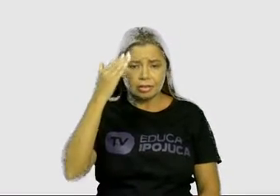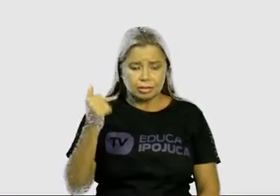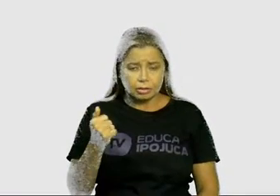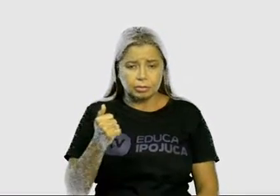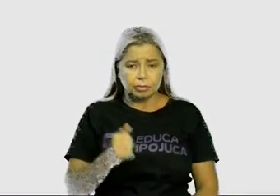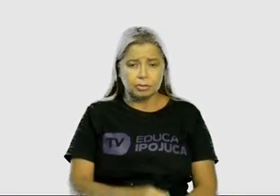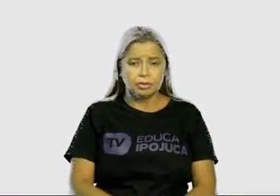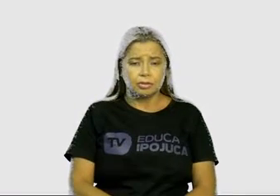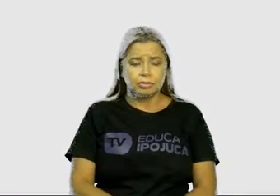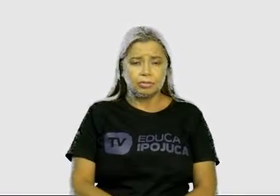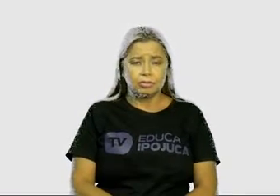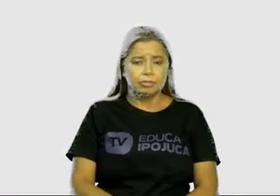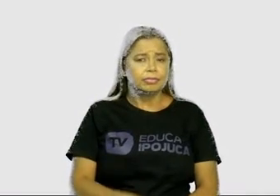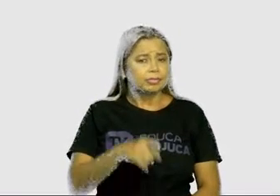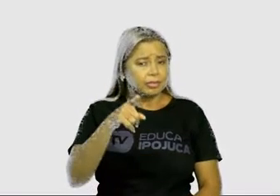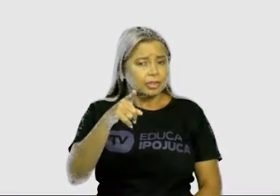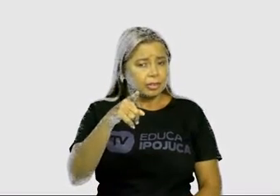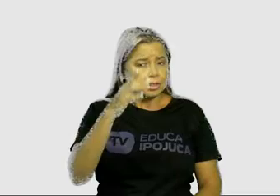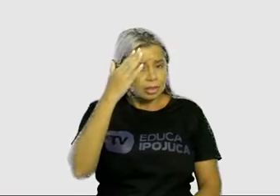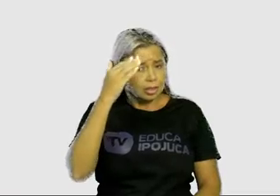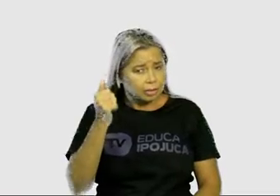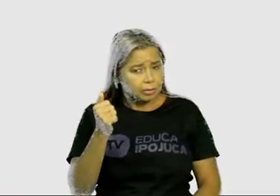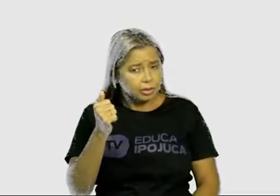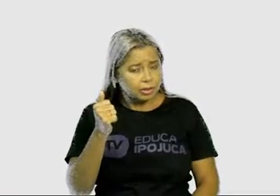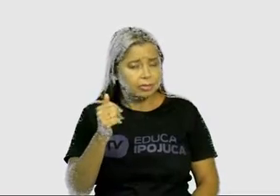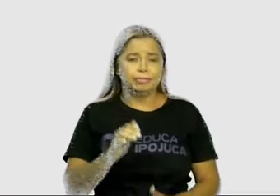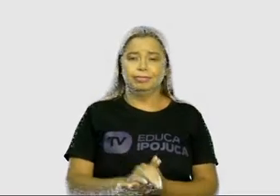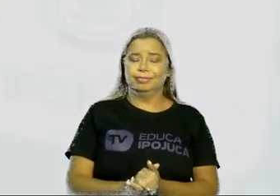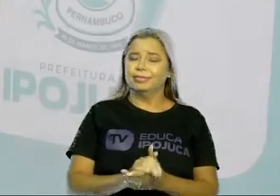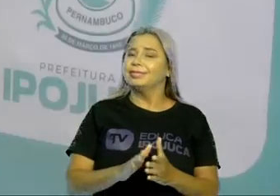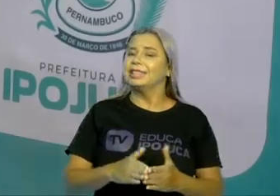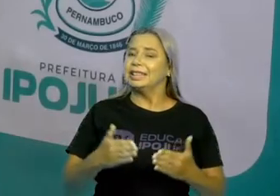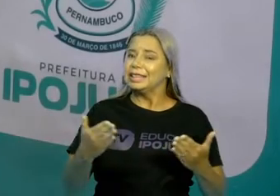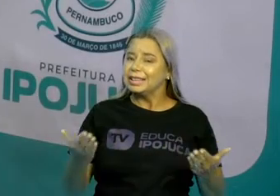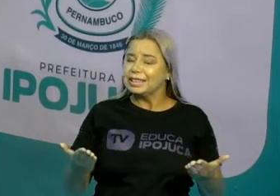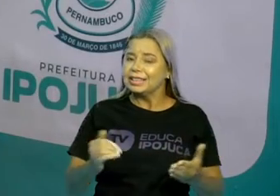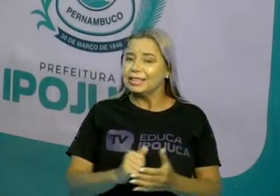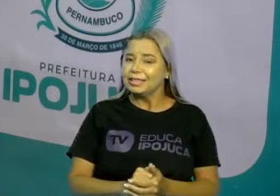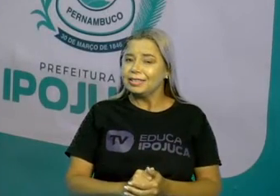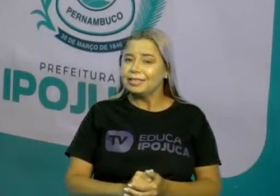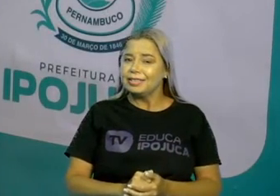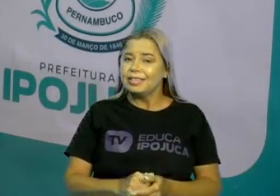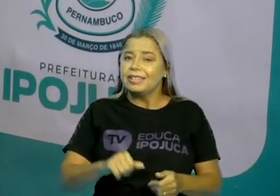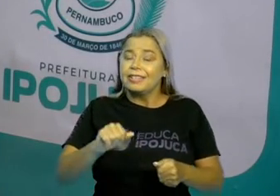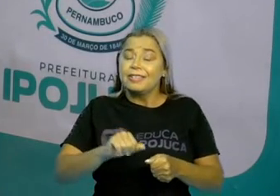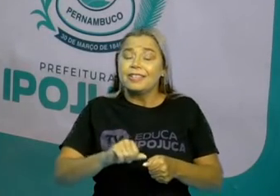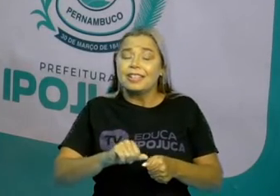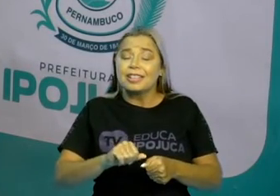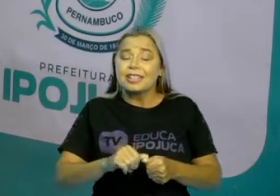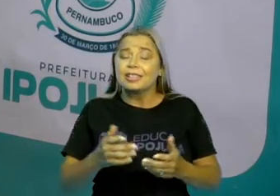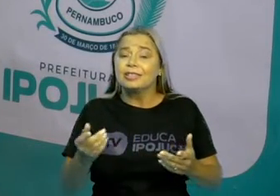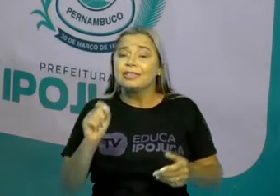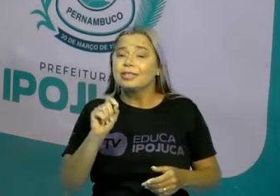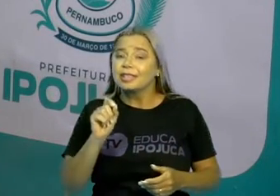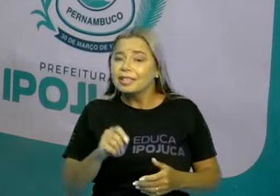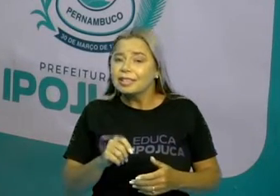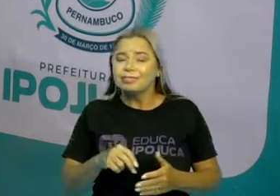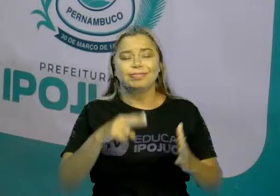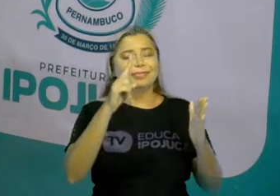Alguém já deve ter a resposta. É isso mesmo, ela está fazendo uma leitura.